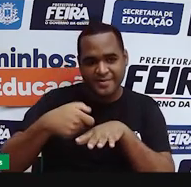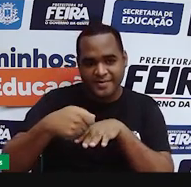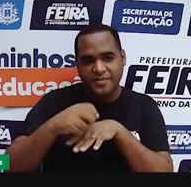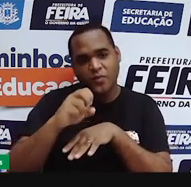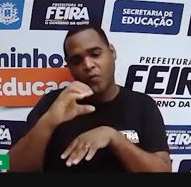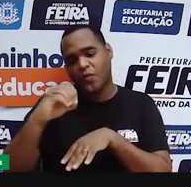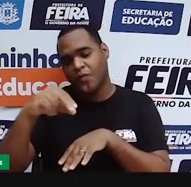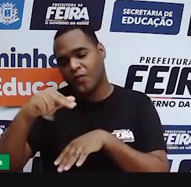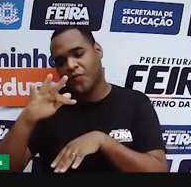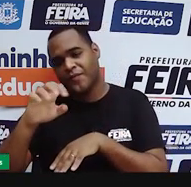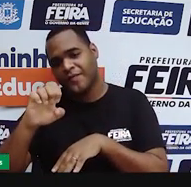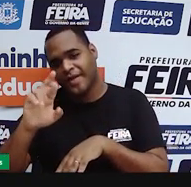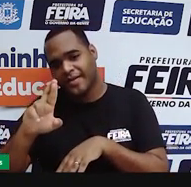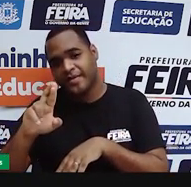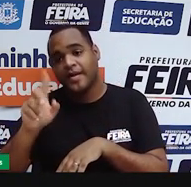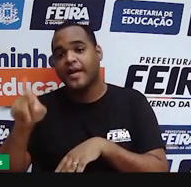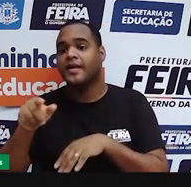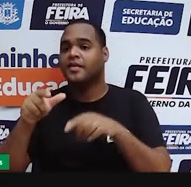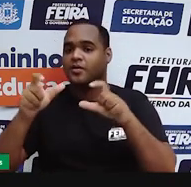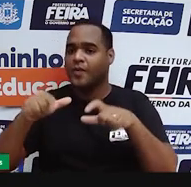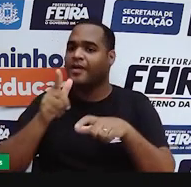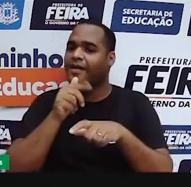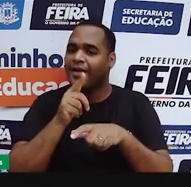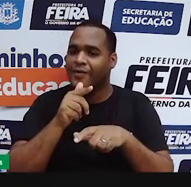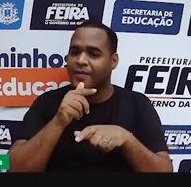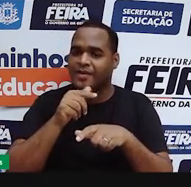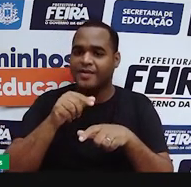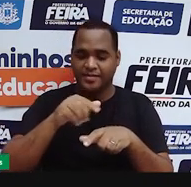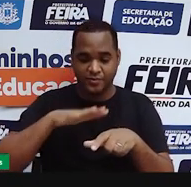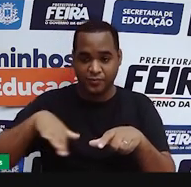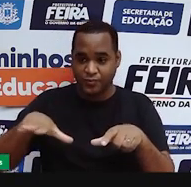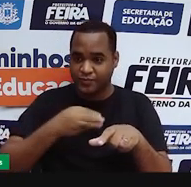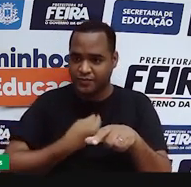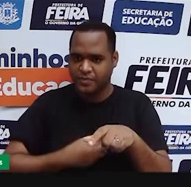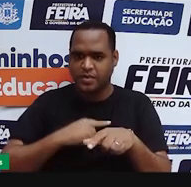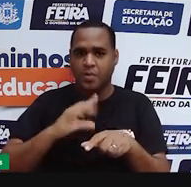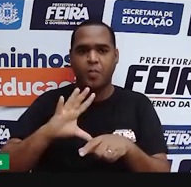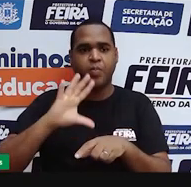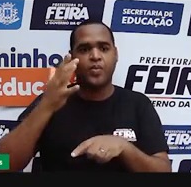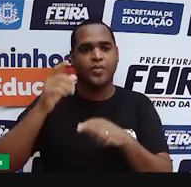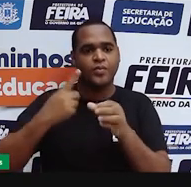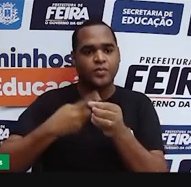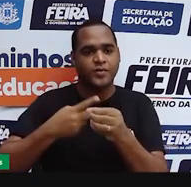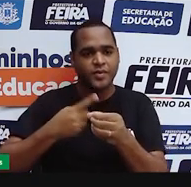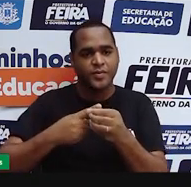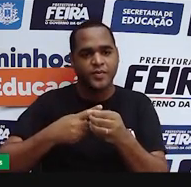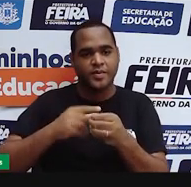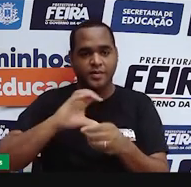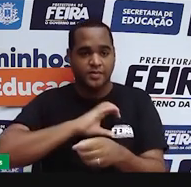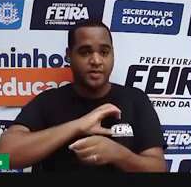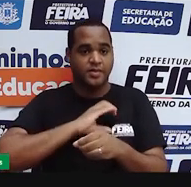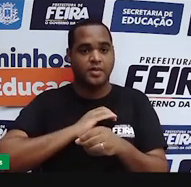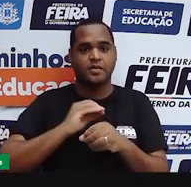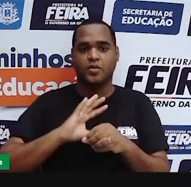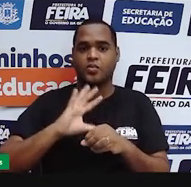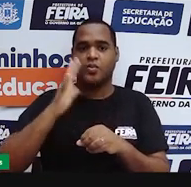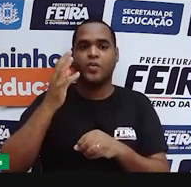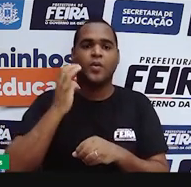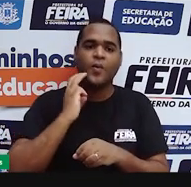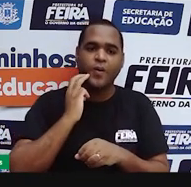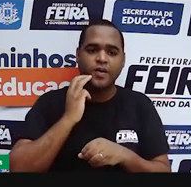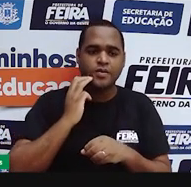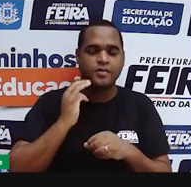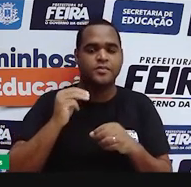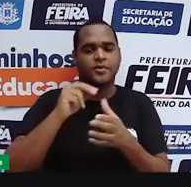Google, né? Água de cidade no Canadá fica rosa e assusta moradores. Com certeza ia aparecer uma lista de links falando sobre isso.